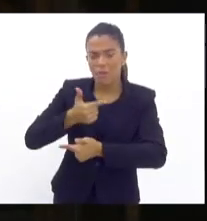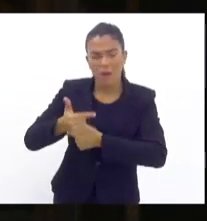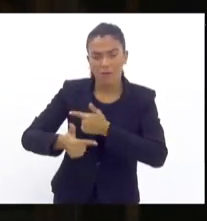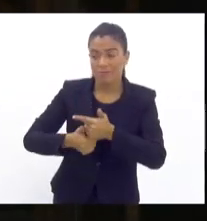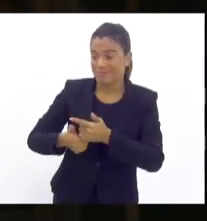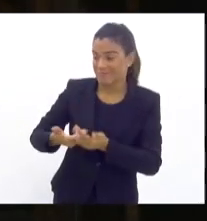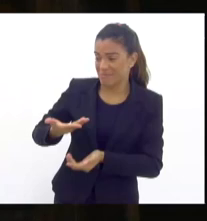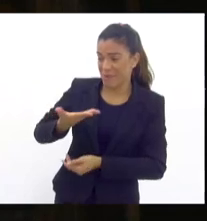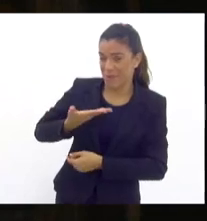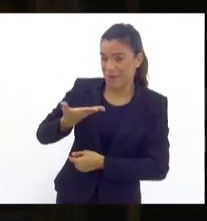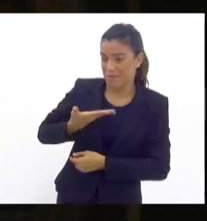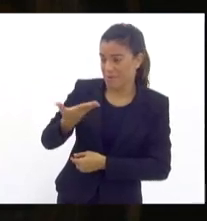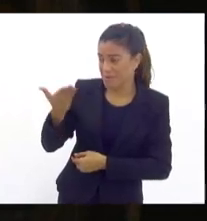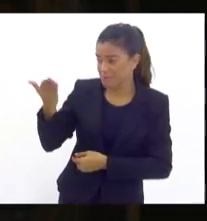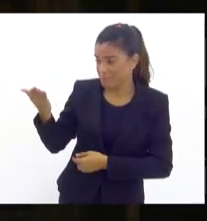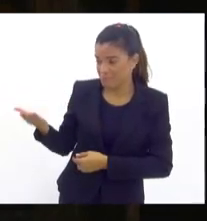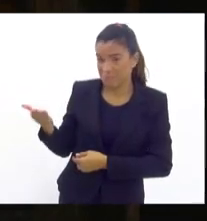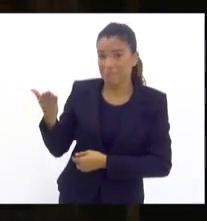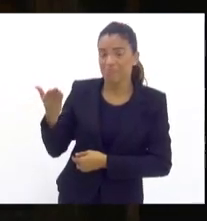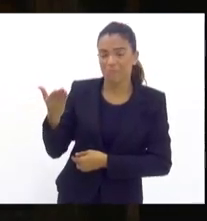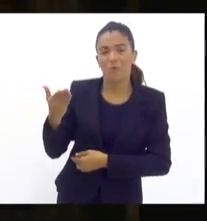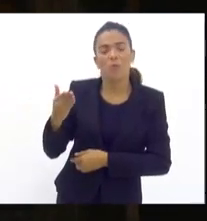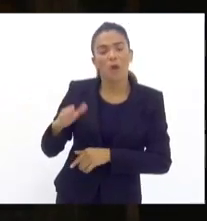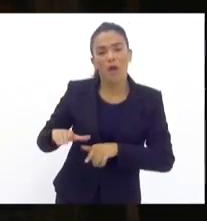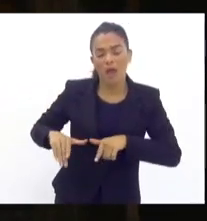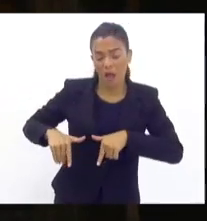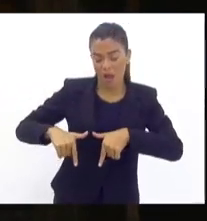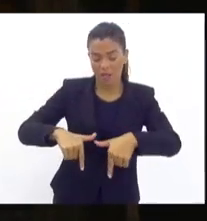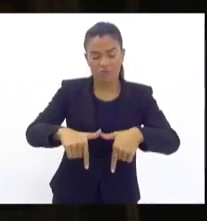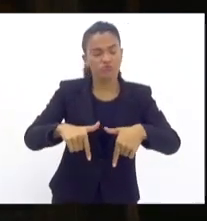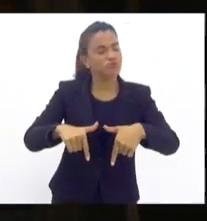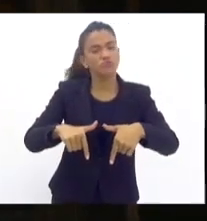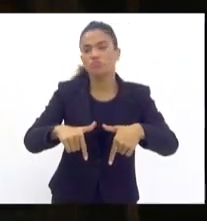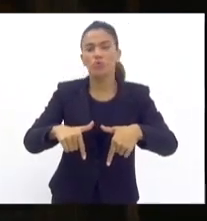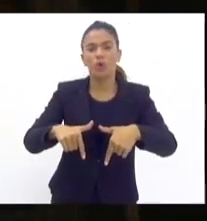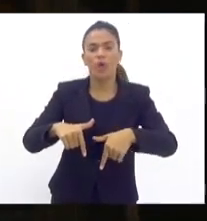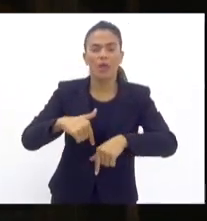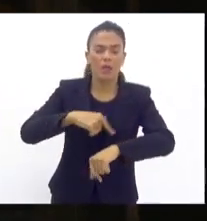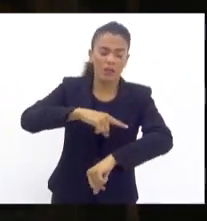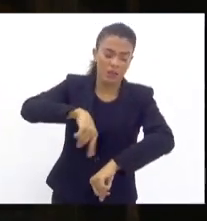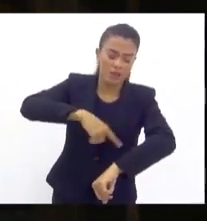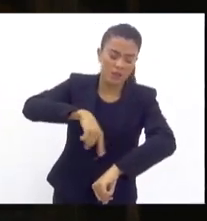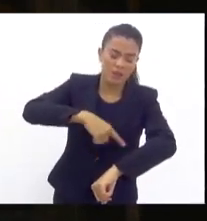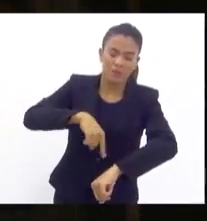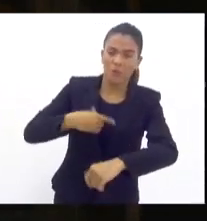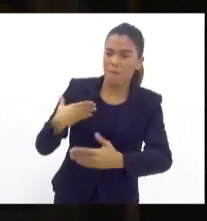com o colega de CPA aqui uma atitude de estar ali o tempo todo falando comigo, discutindo